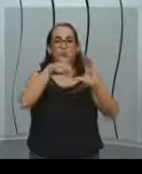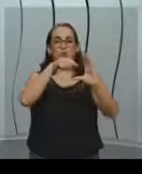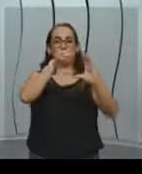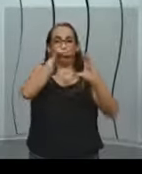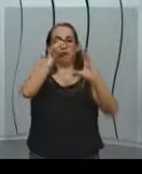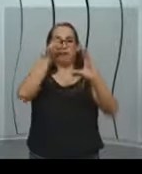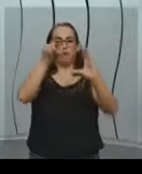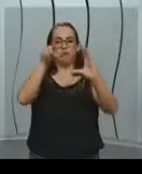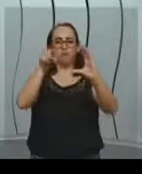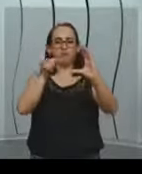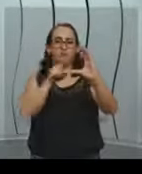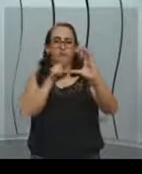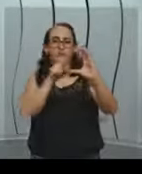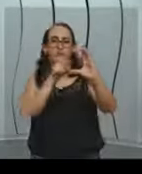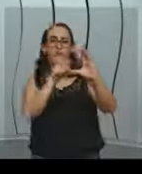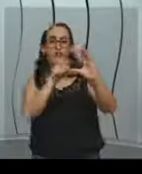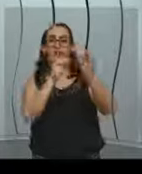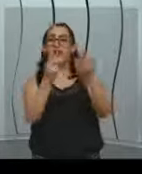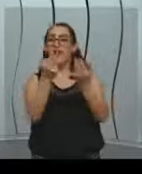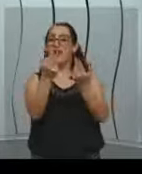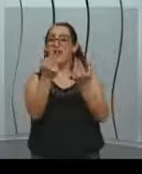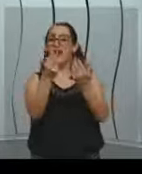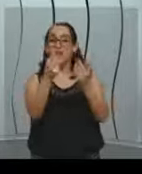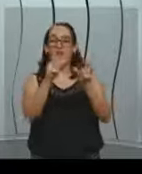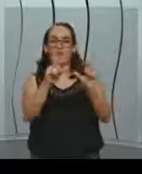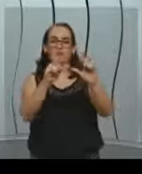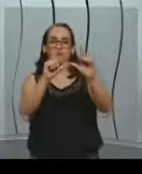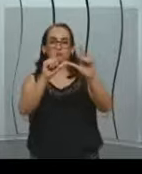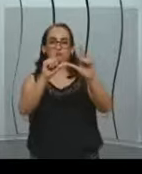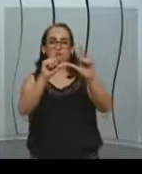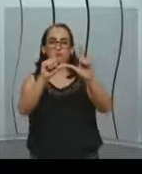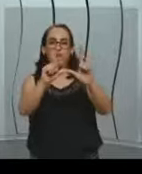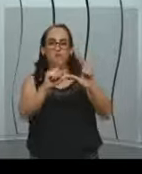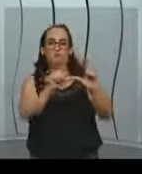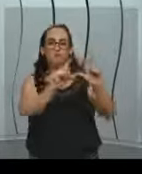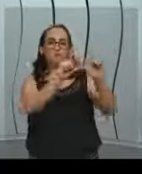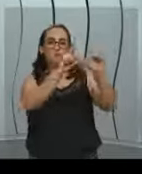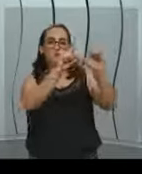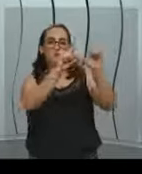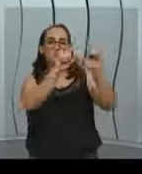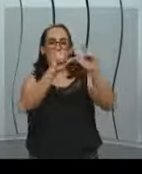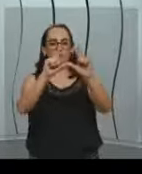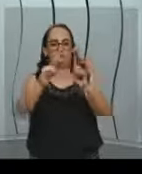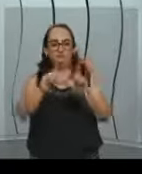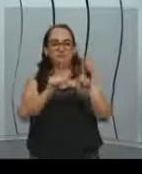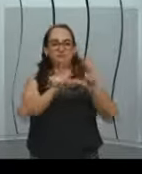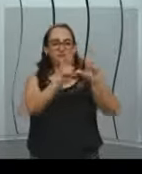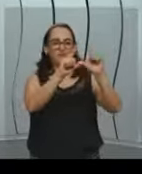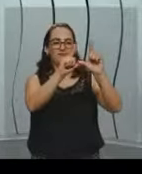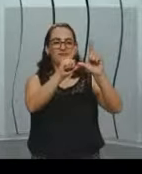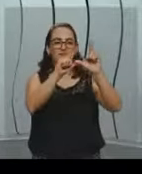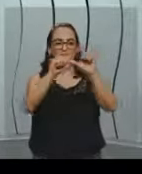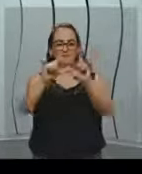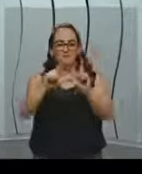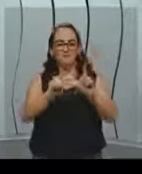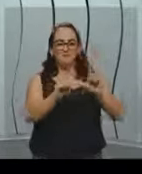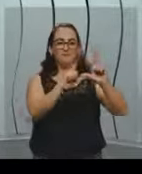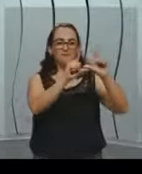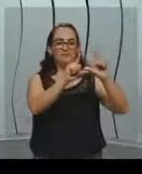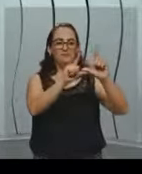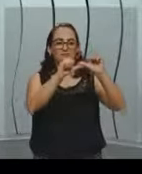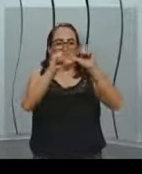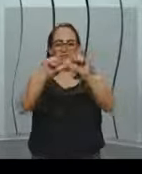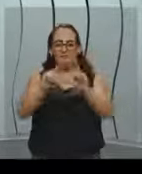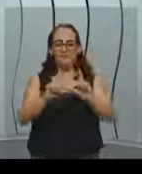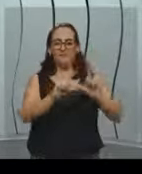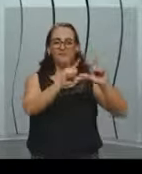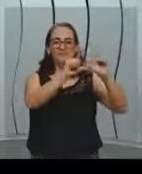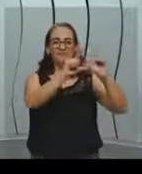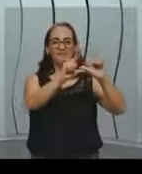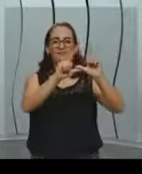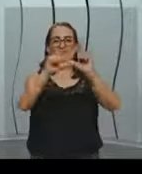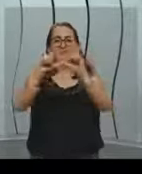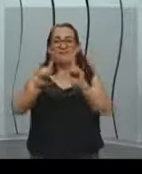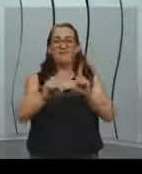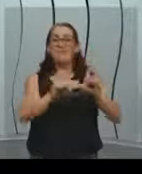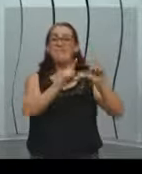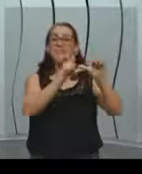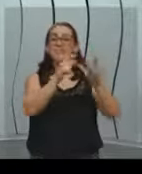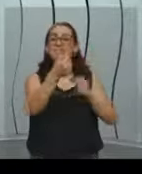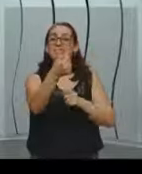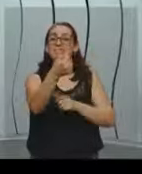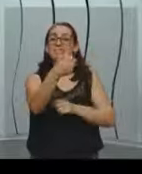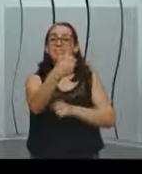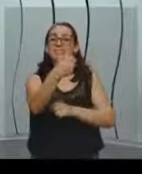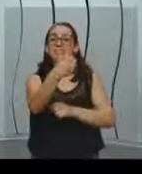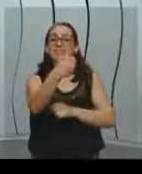gerando essa velocidade de 16 imagens por segundo, pudesse criar ali a